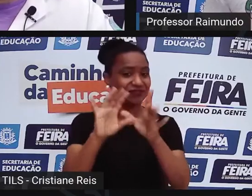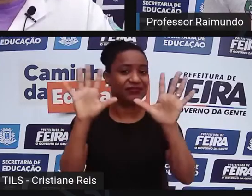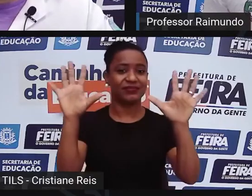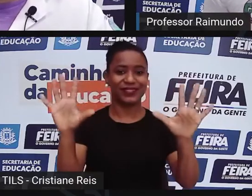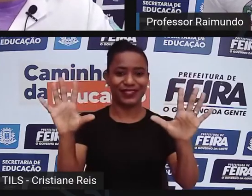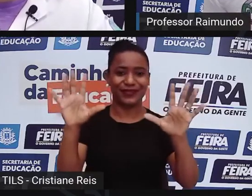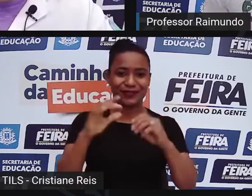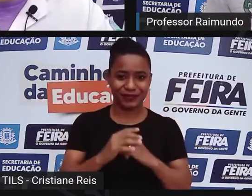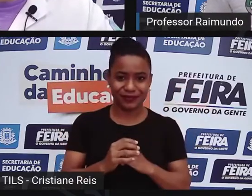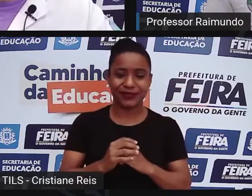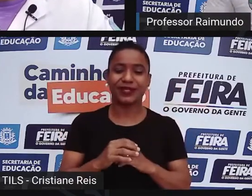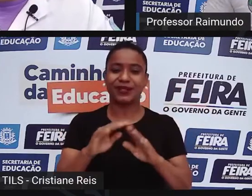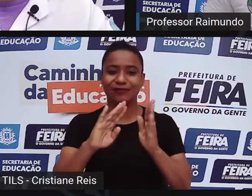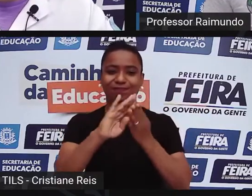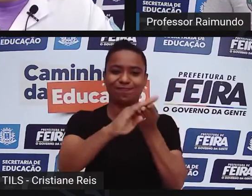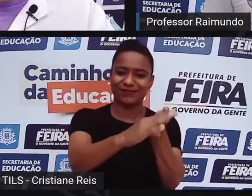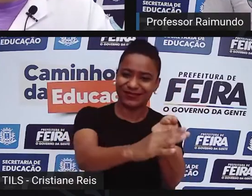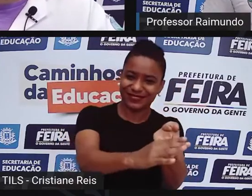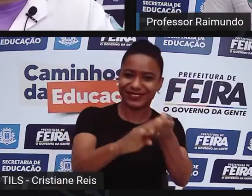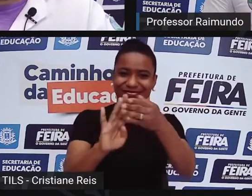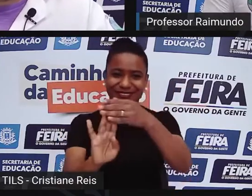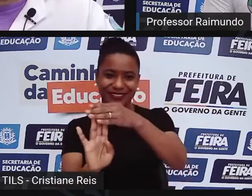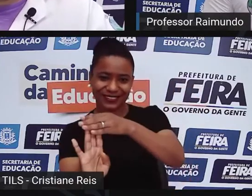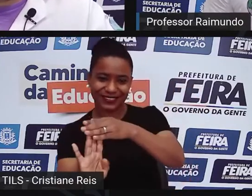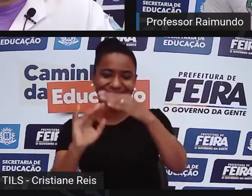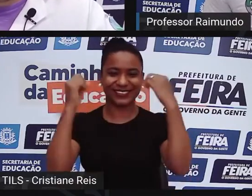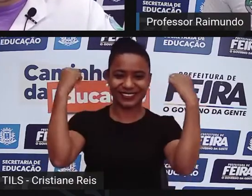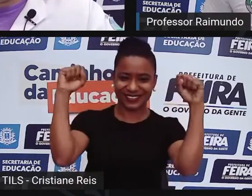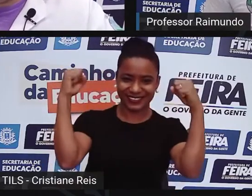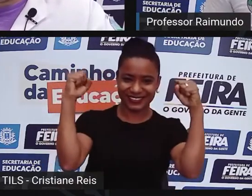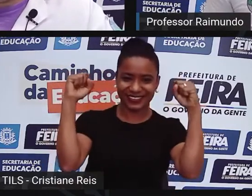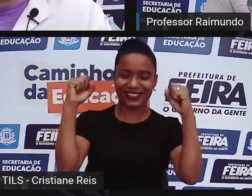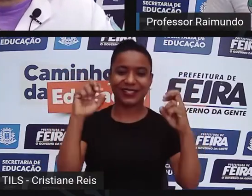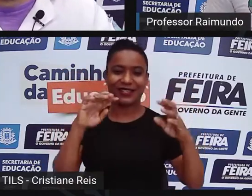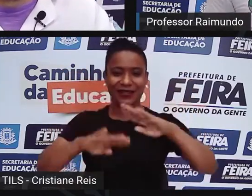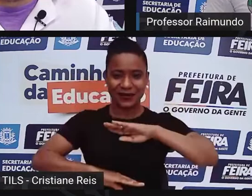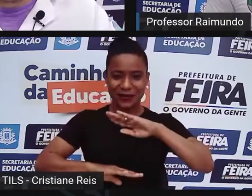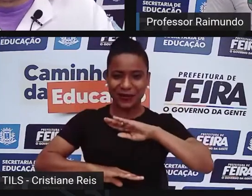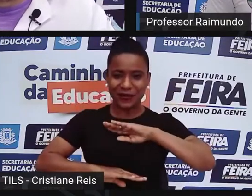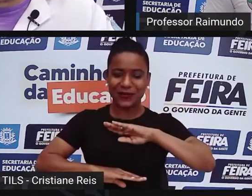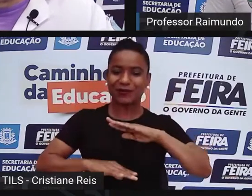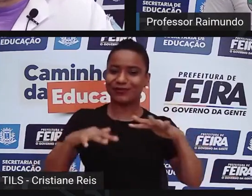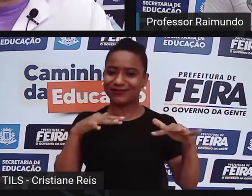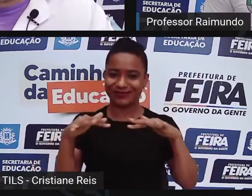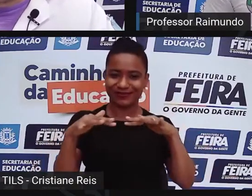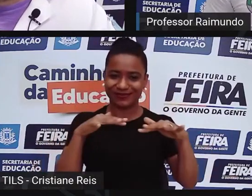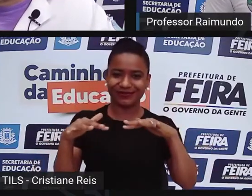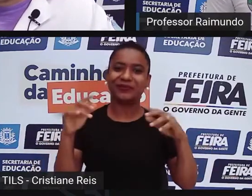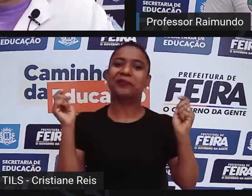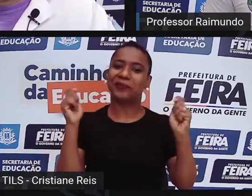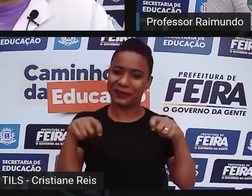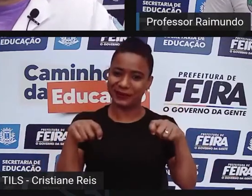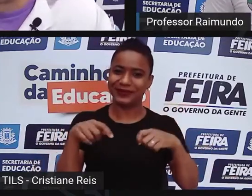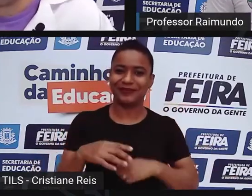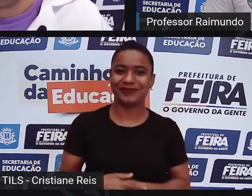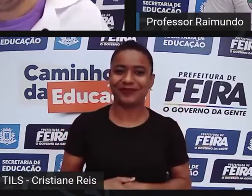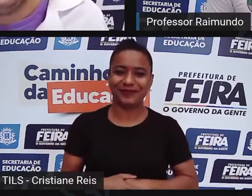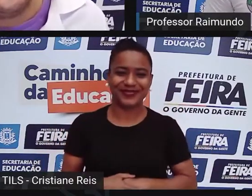um alongamento, um exercício, que não faça o corpo se adequar. Pois é.